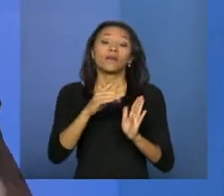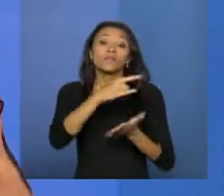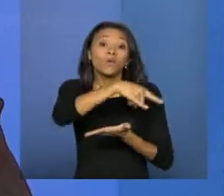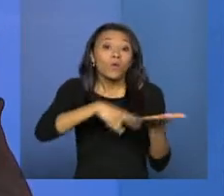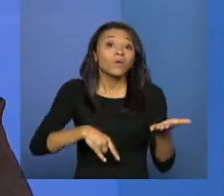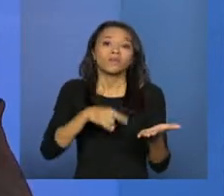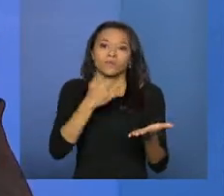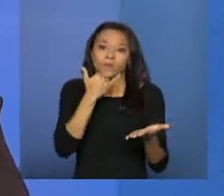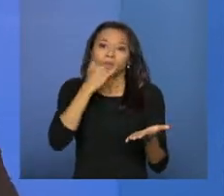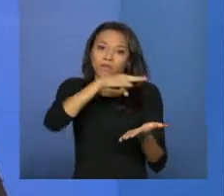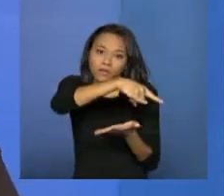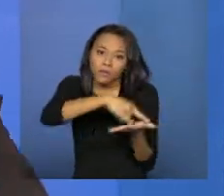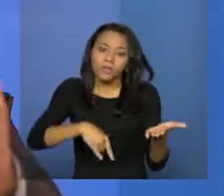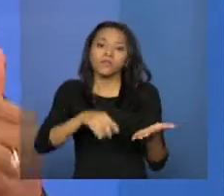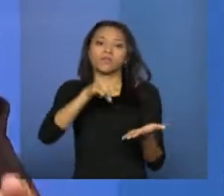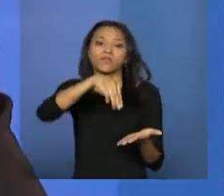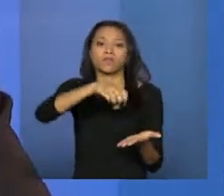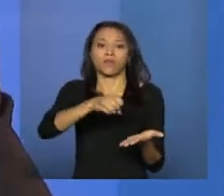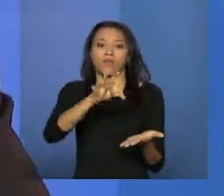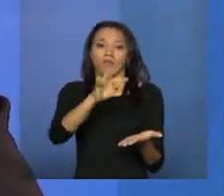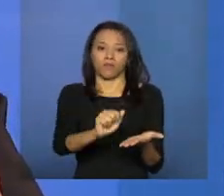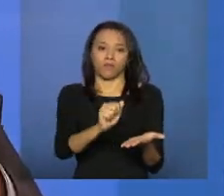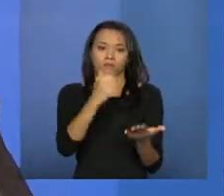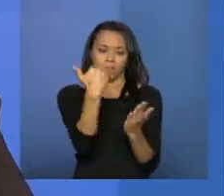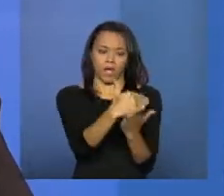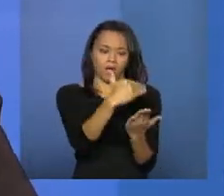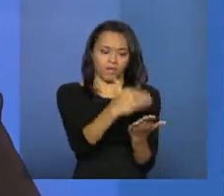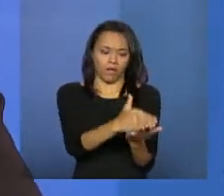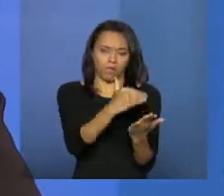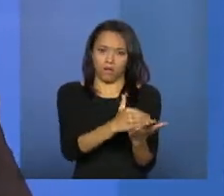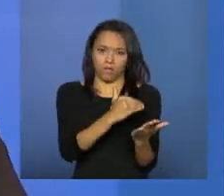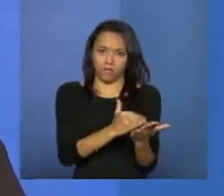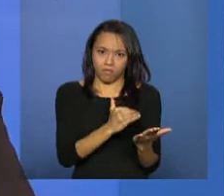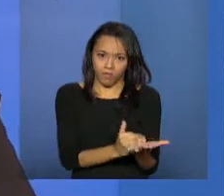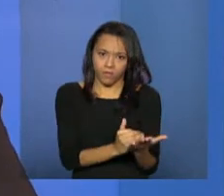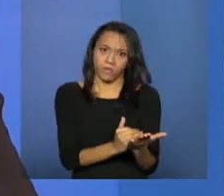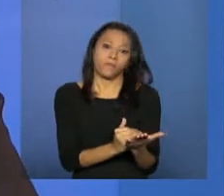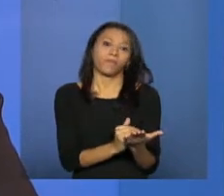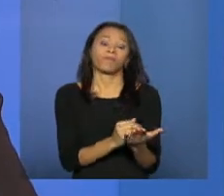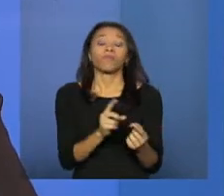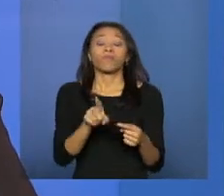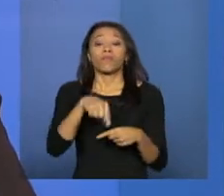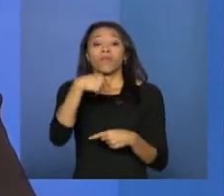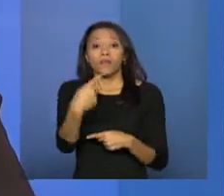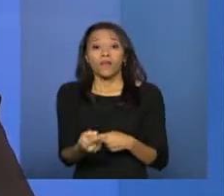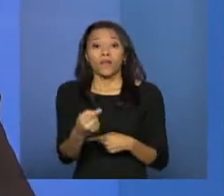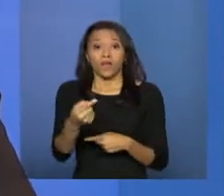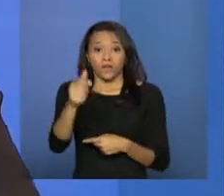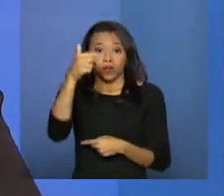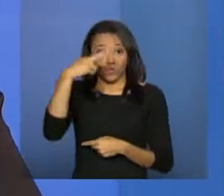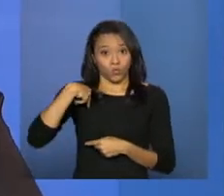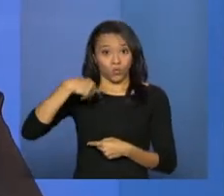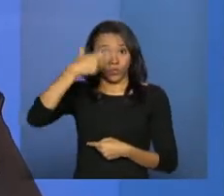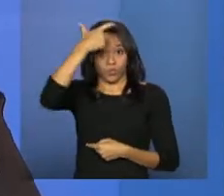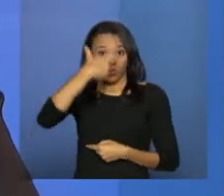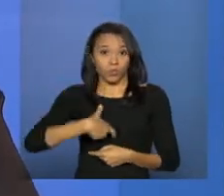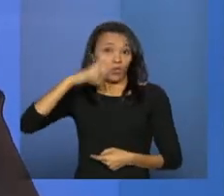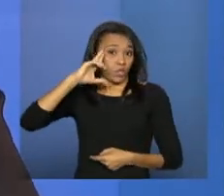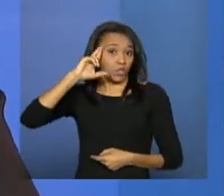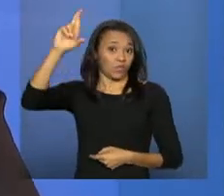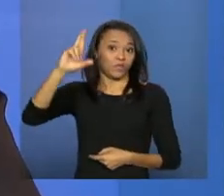2014 a 2017, para esse quadriênio da gestão municipal, os gestores têm um compromisso de